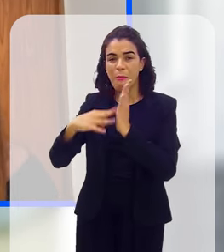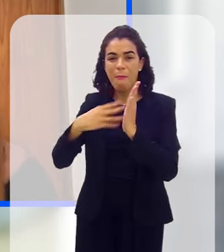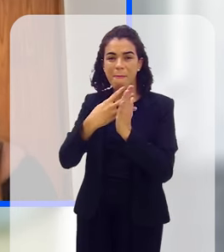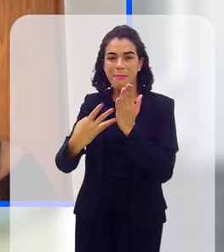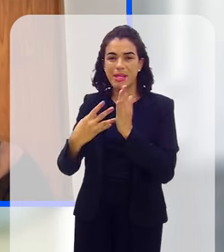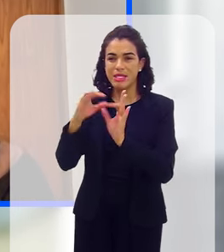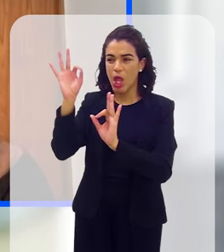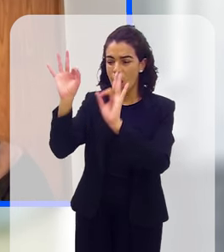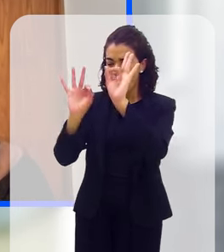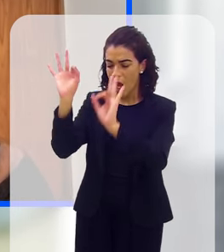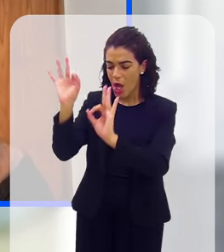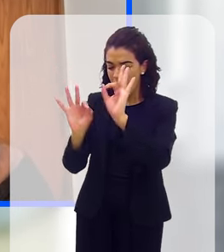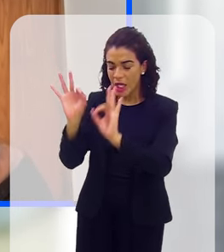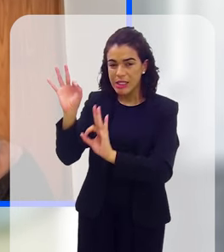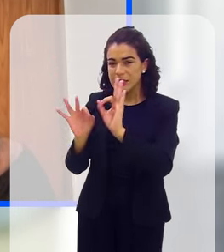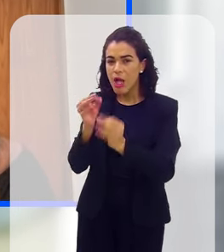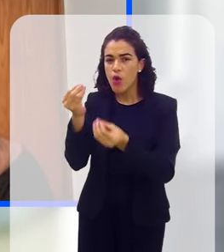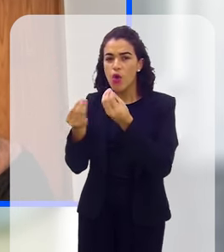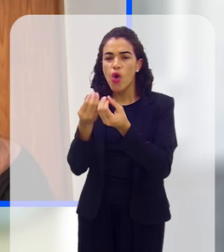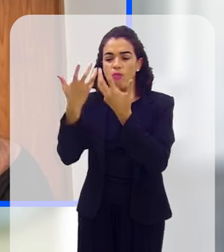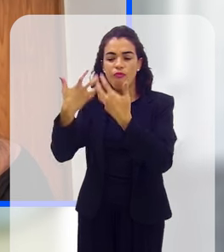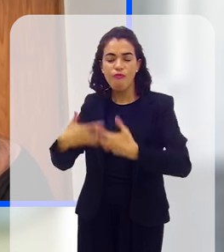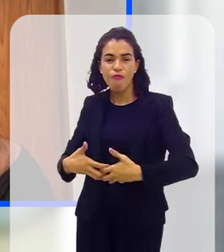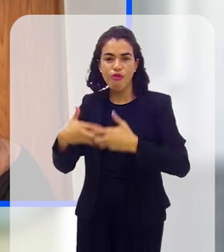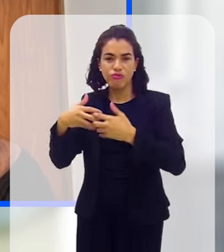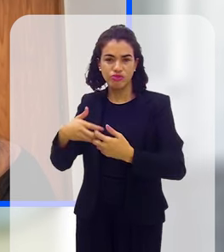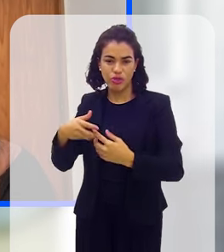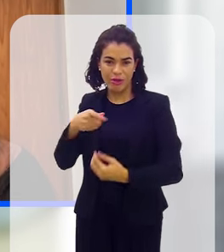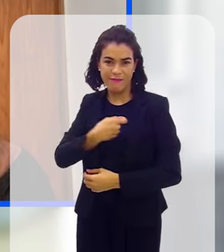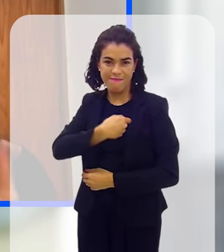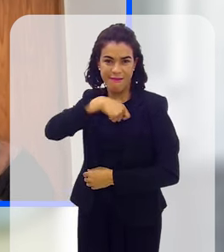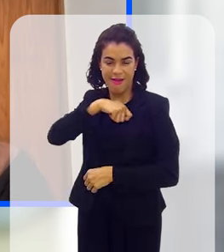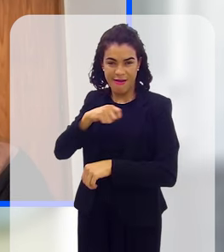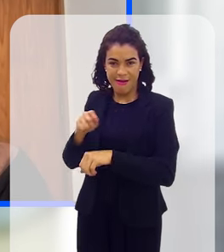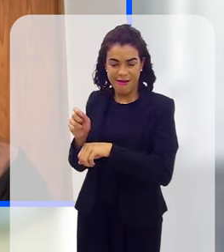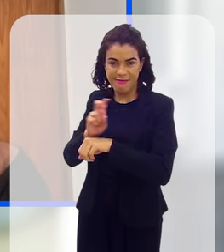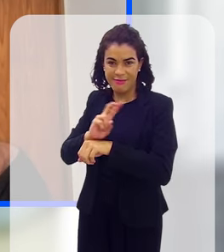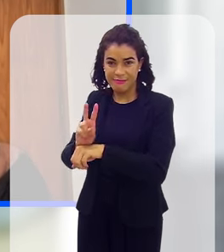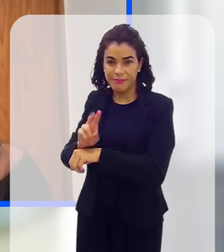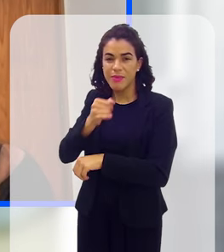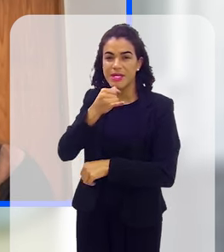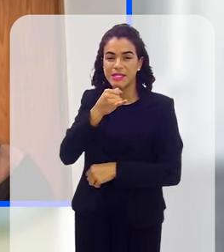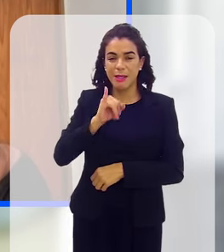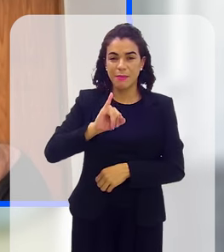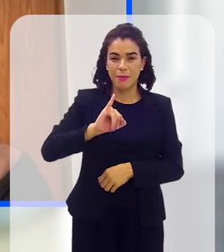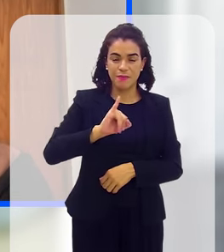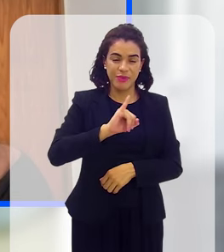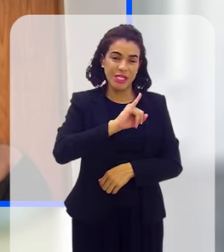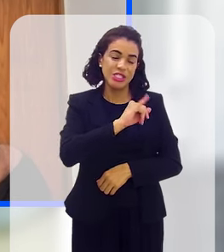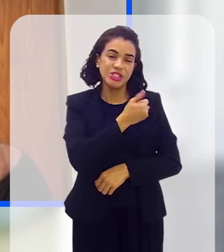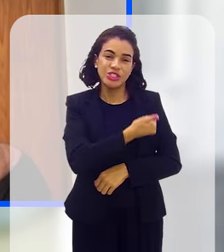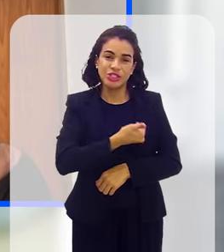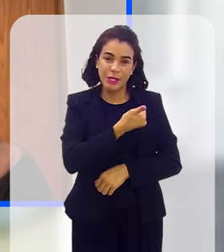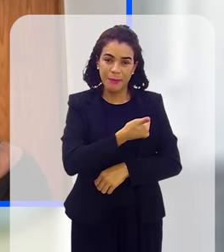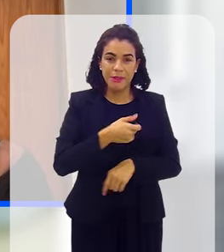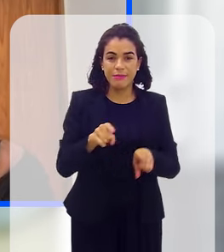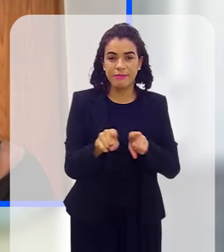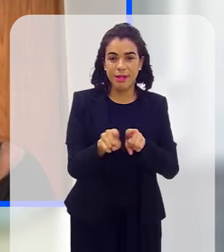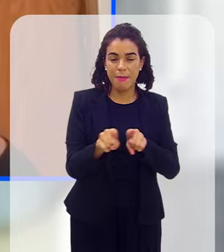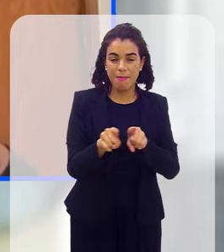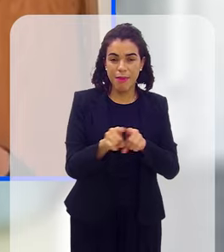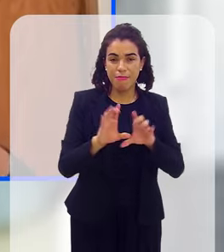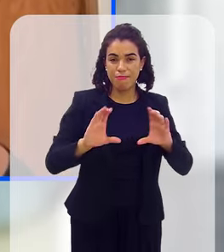parte dos coordenadores de equipe. Então, por exemplo, eu já peguei denúncia em reserva indígena,